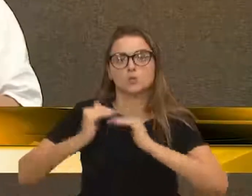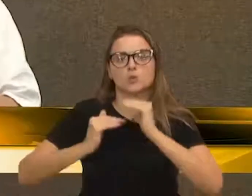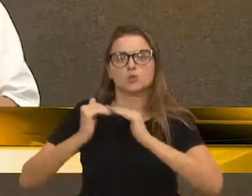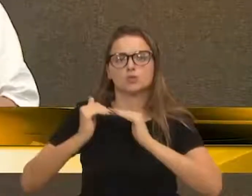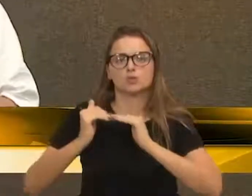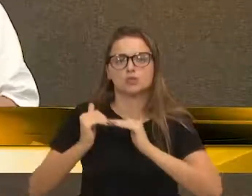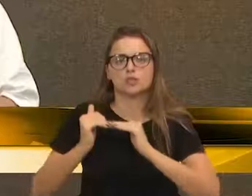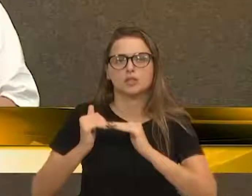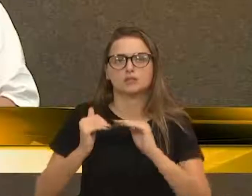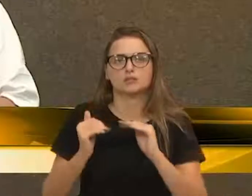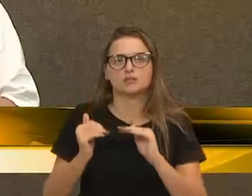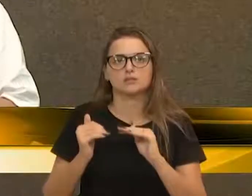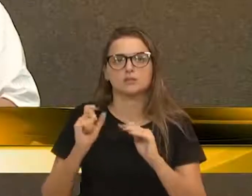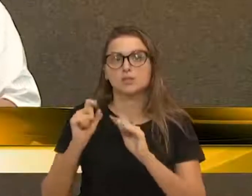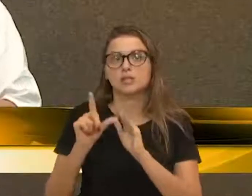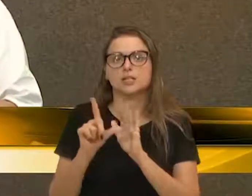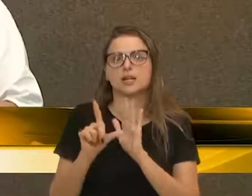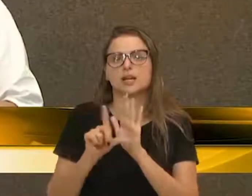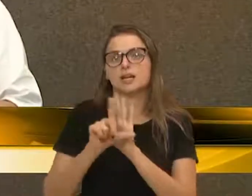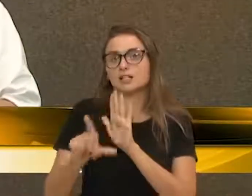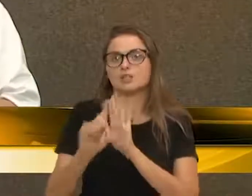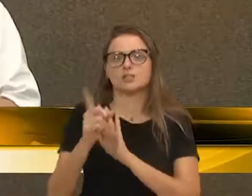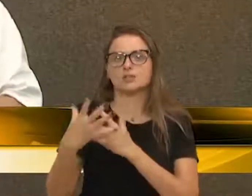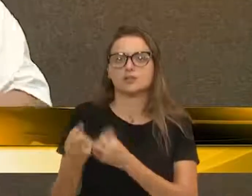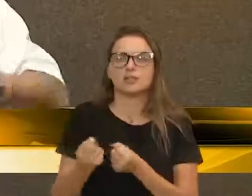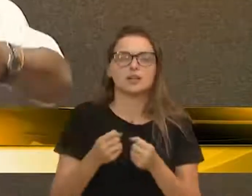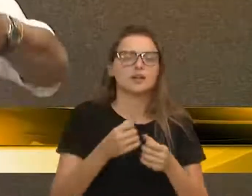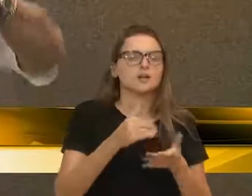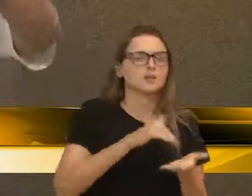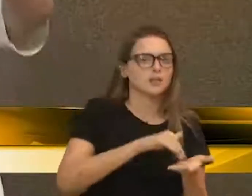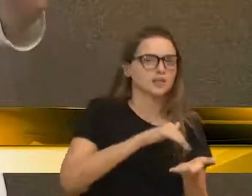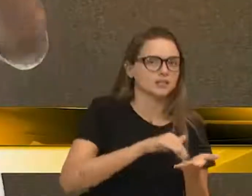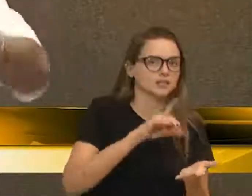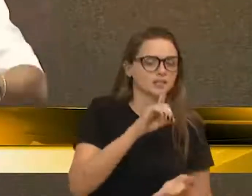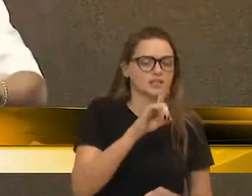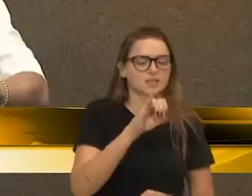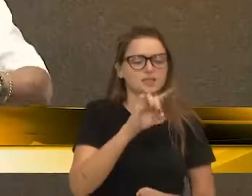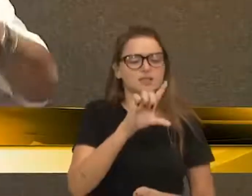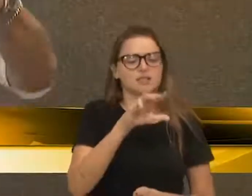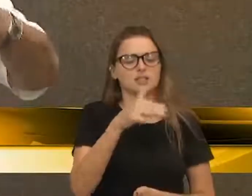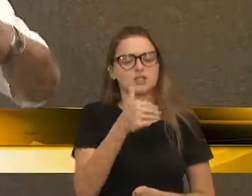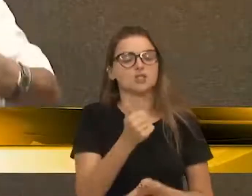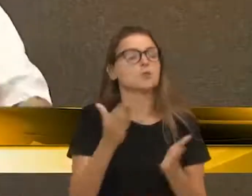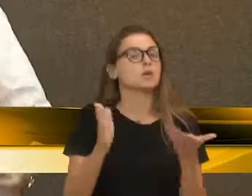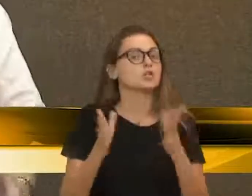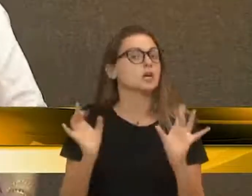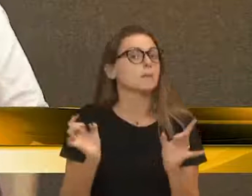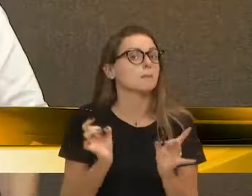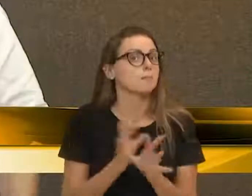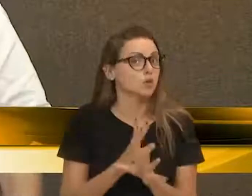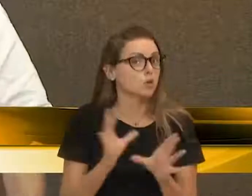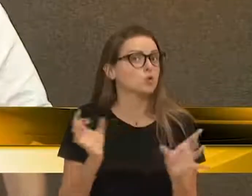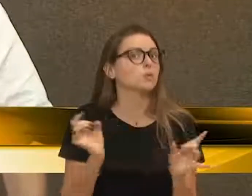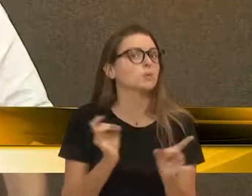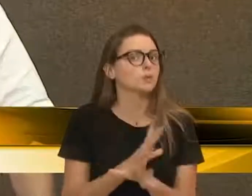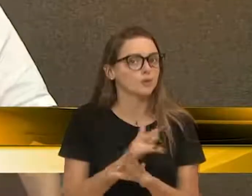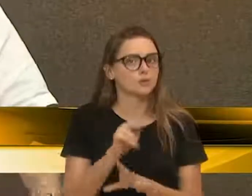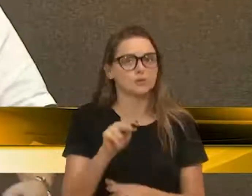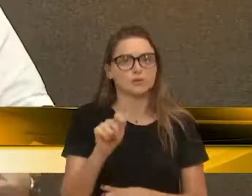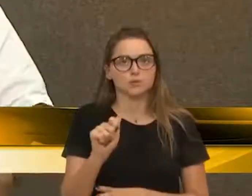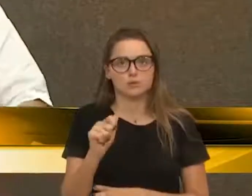Então, nesse sentido, a secretária Dilma já tinha deixado pronto, pronto, lá no pronto atendimento,